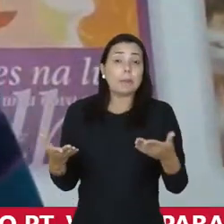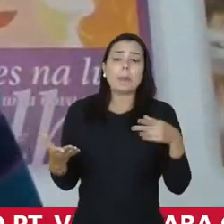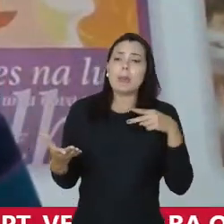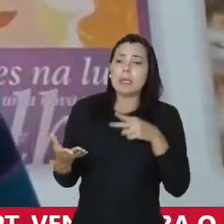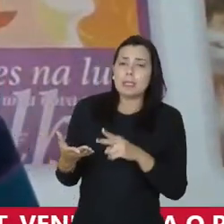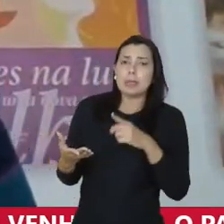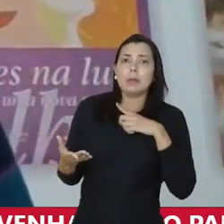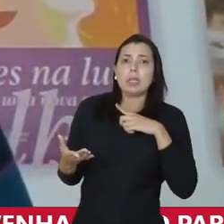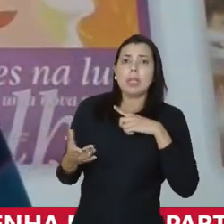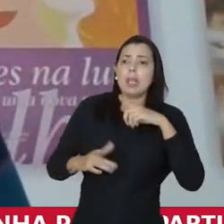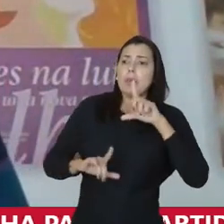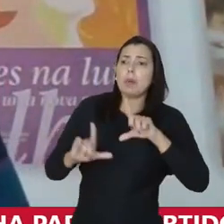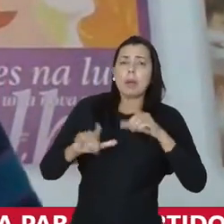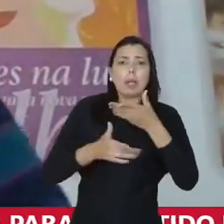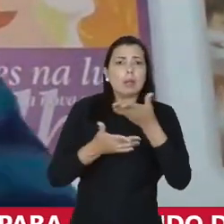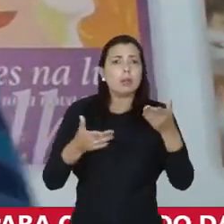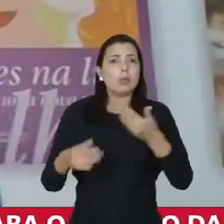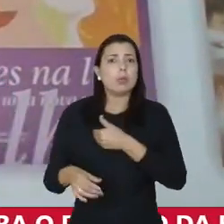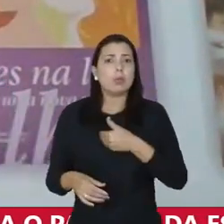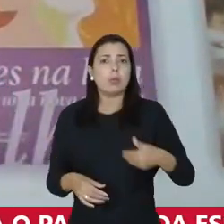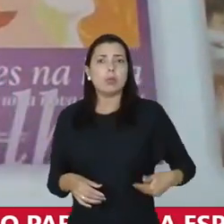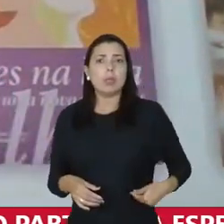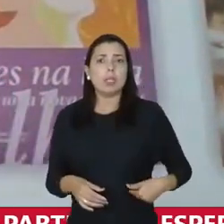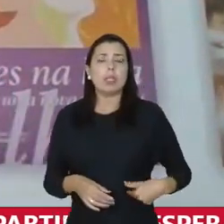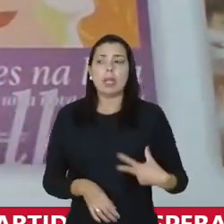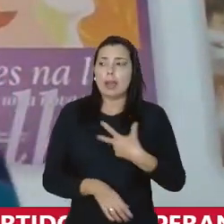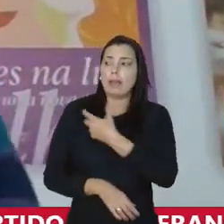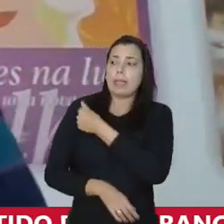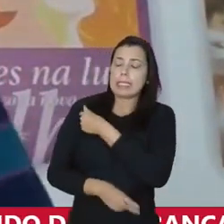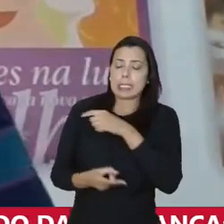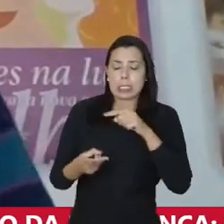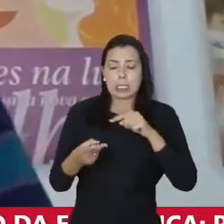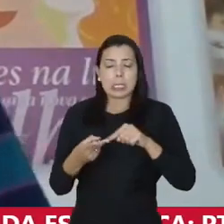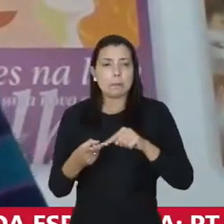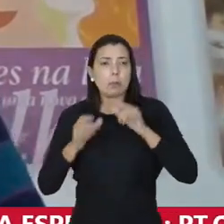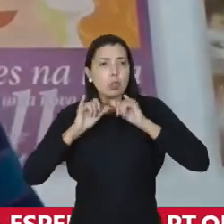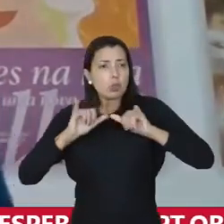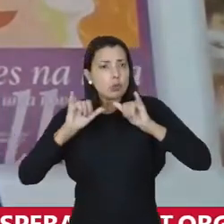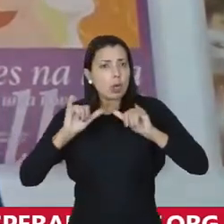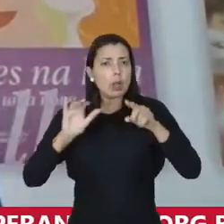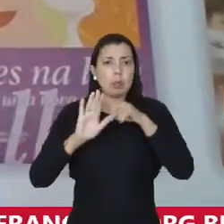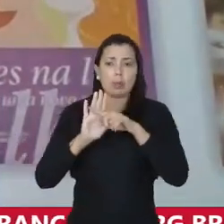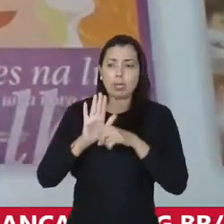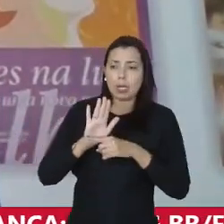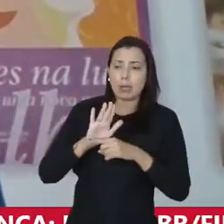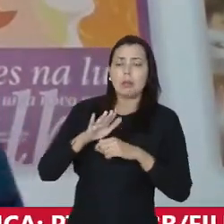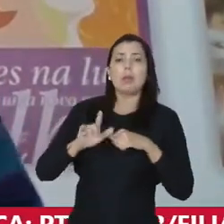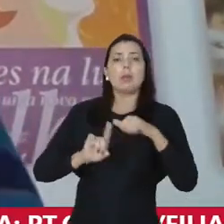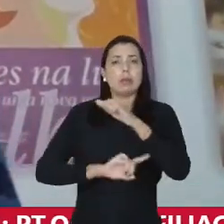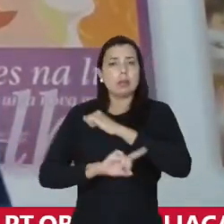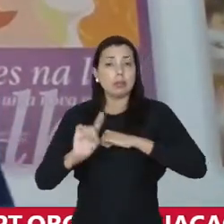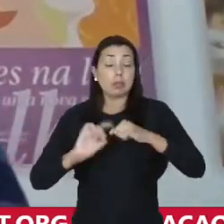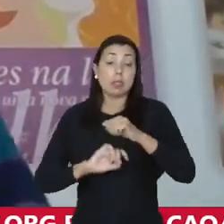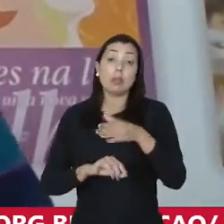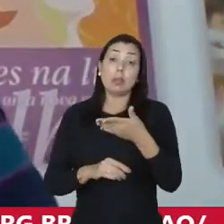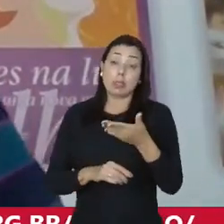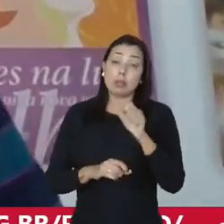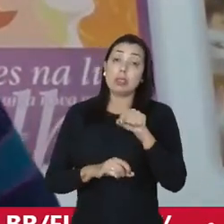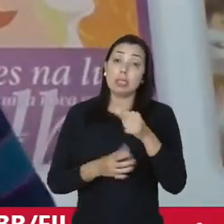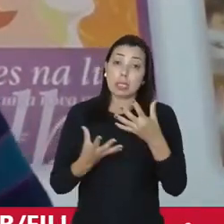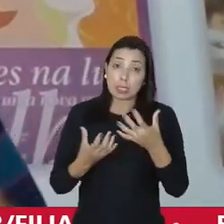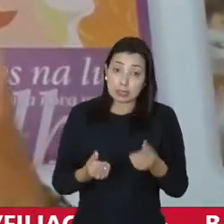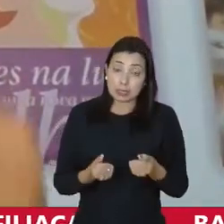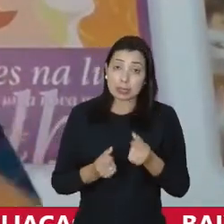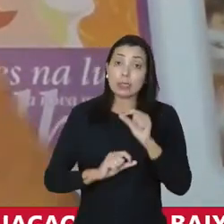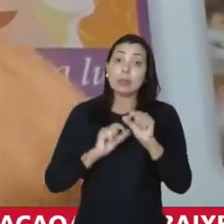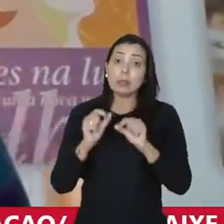tempo todo tem propaganda institucional do governo para tomar vacina, para divulgar um programa, uma ação social. Então, eu considero essa